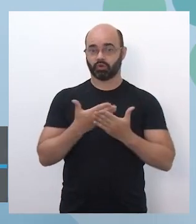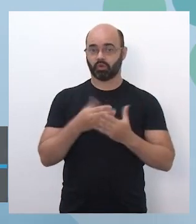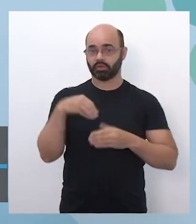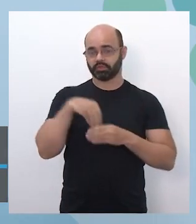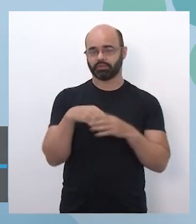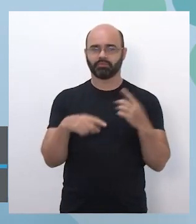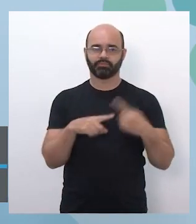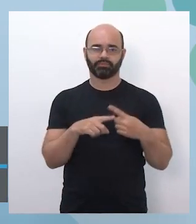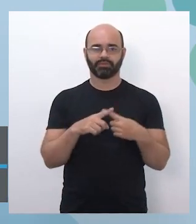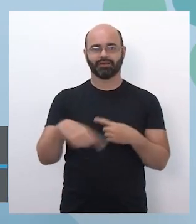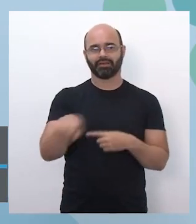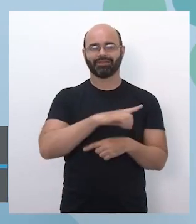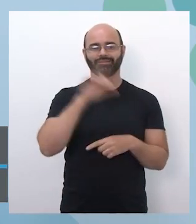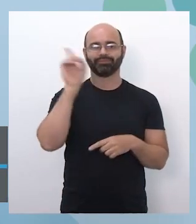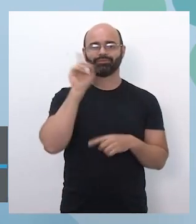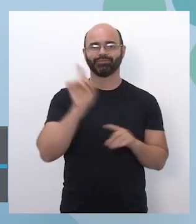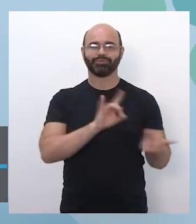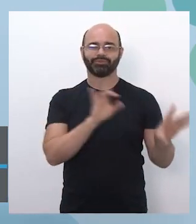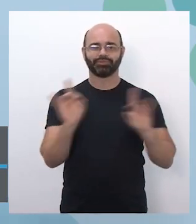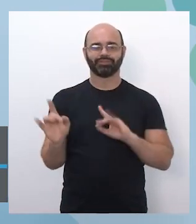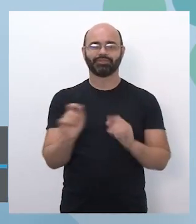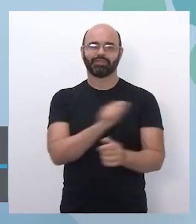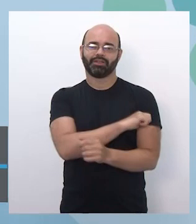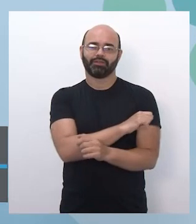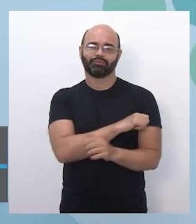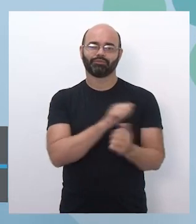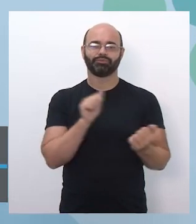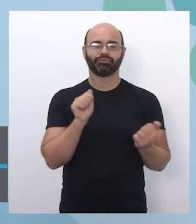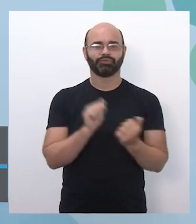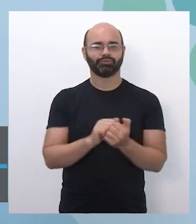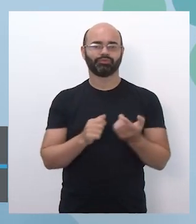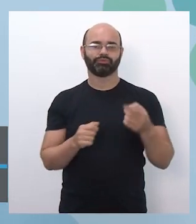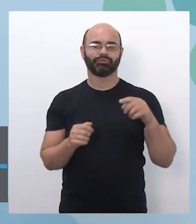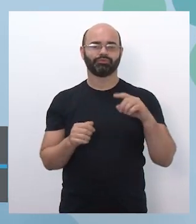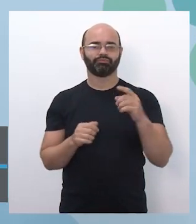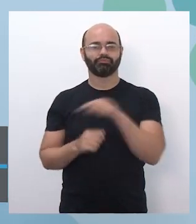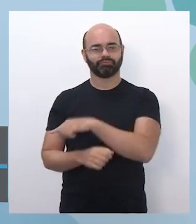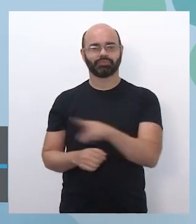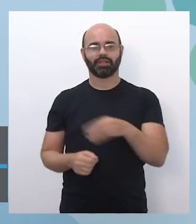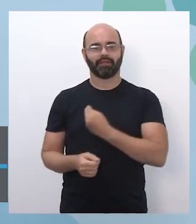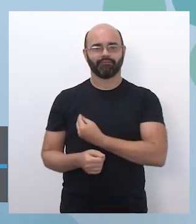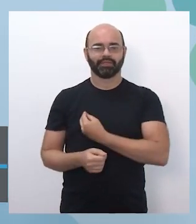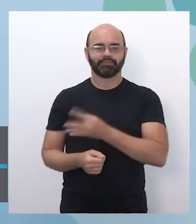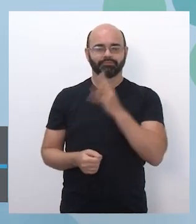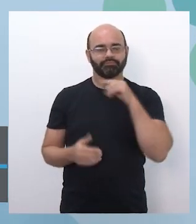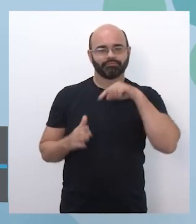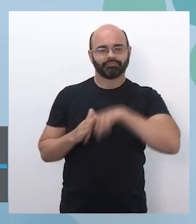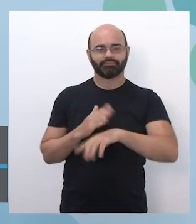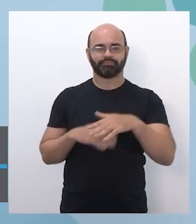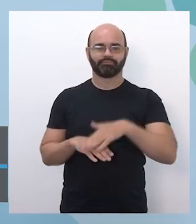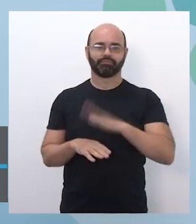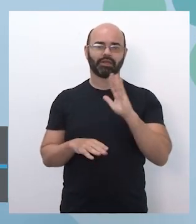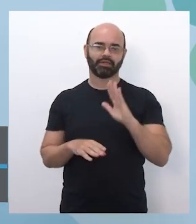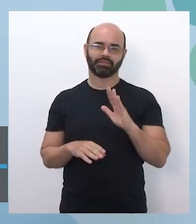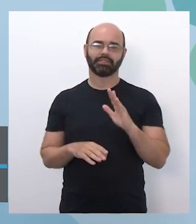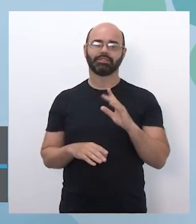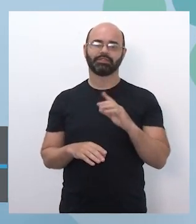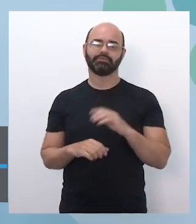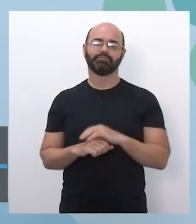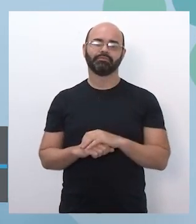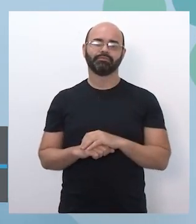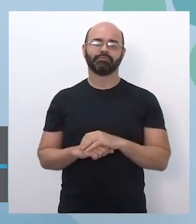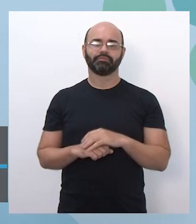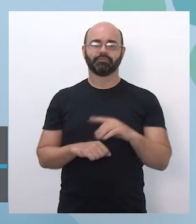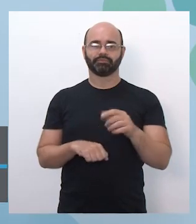ali, né, no dia a dia, com os alunos, conhecer mais o projeto de vida deles especificamente. A gente sabe, né, que os